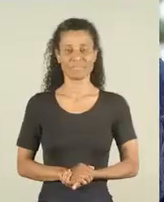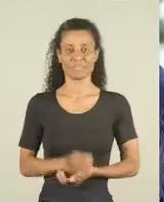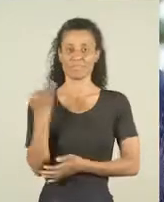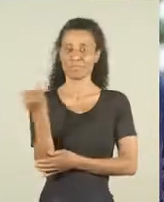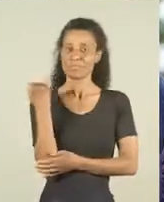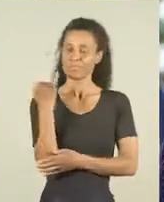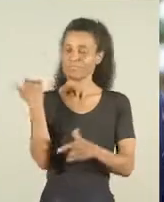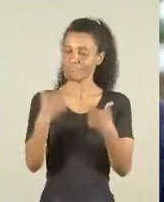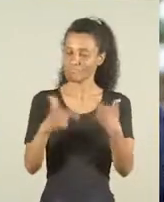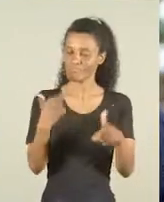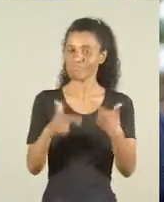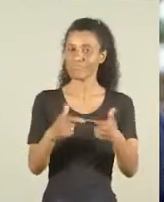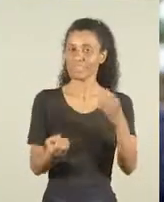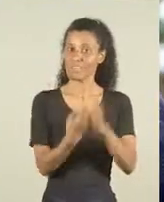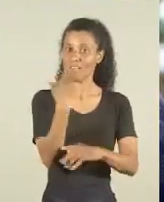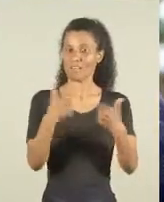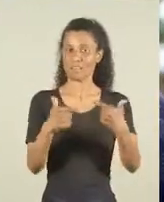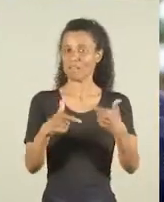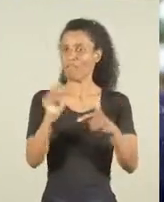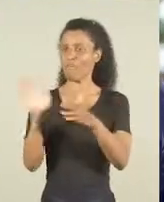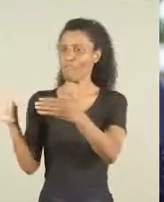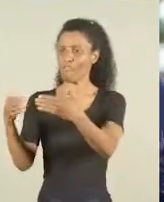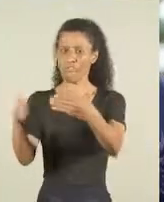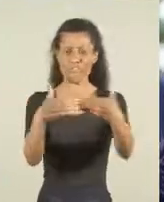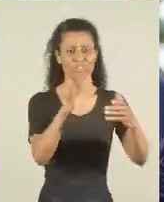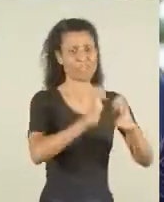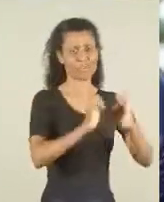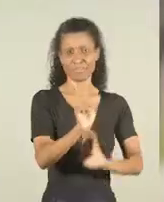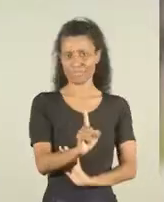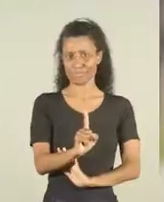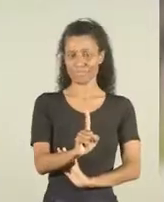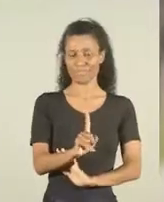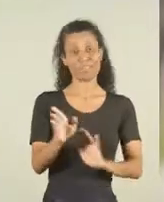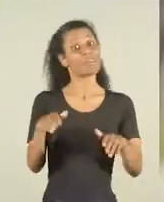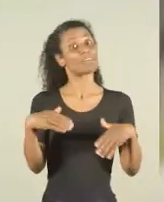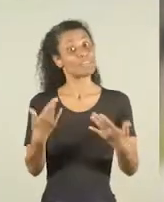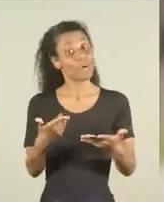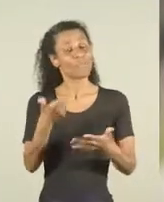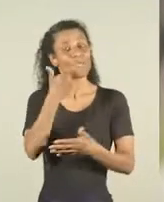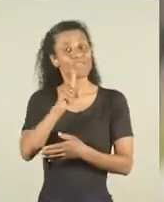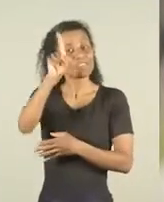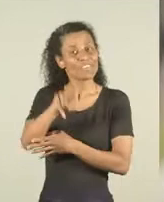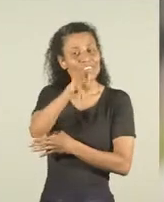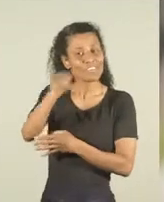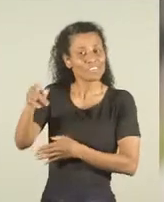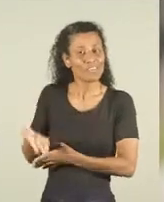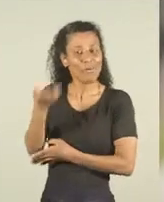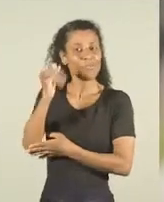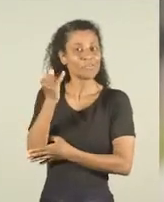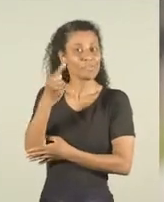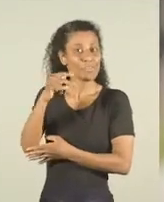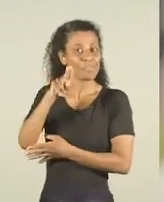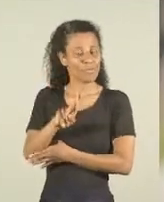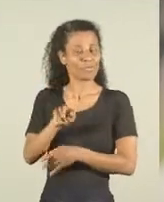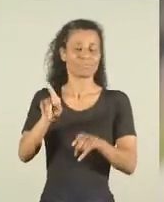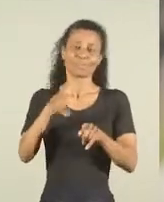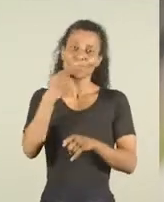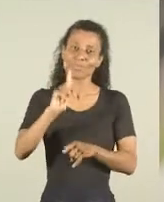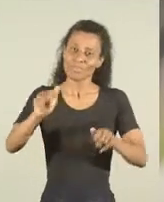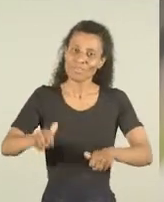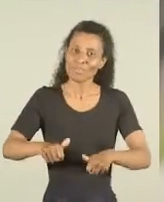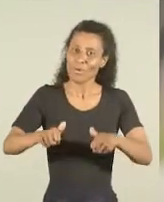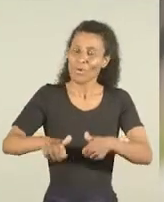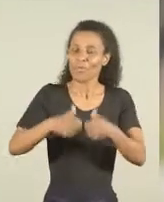O importante é trabalhar, é gerar emprego, não fechar mais. Para isso, vamos cancelar o aumento do IPTU e